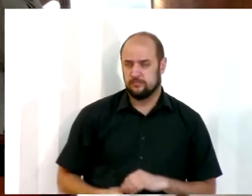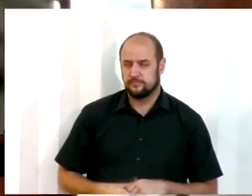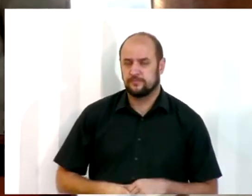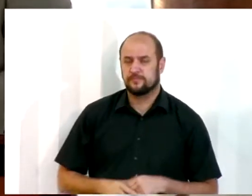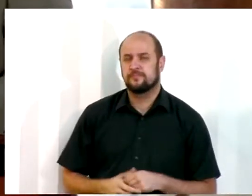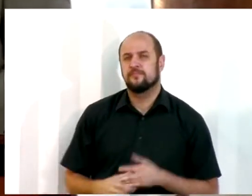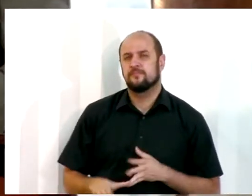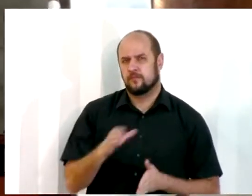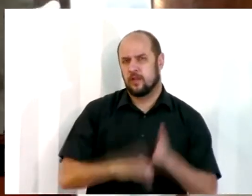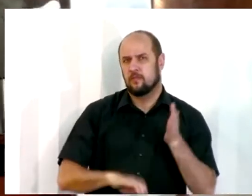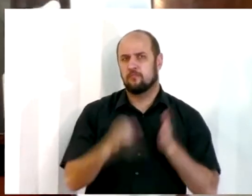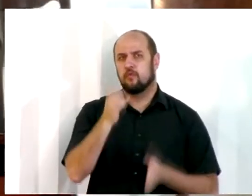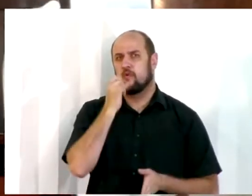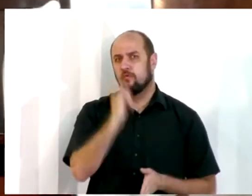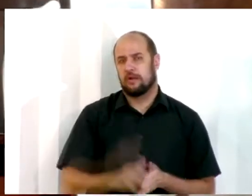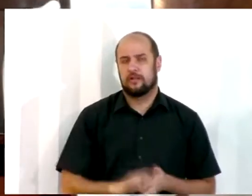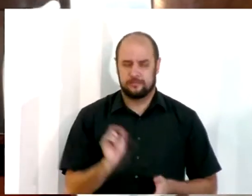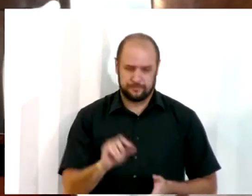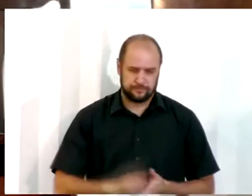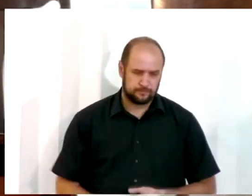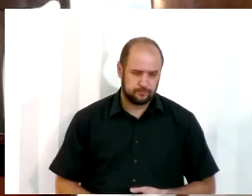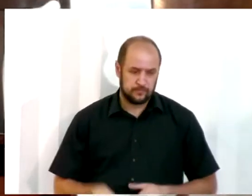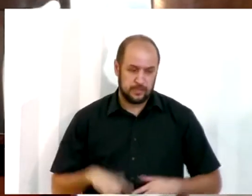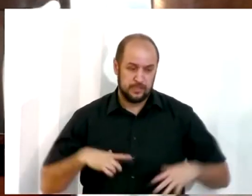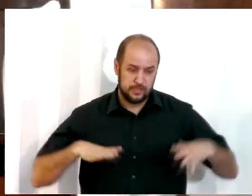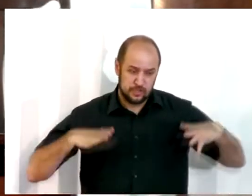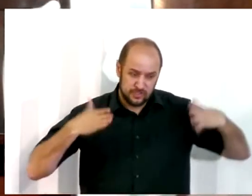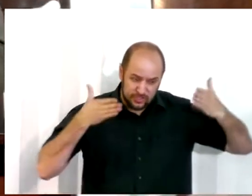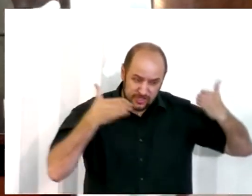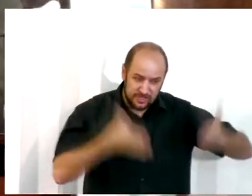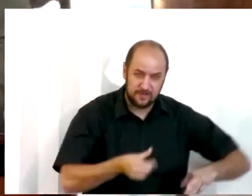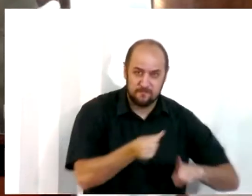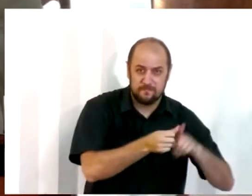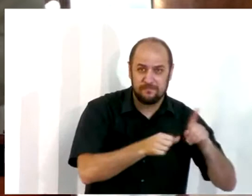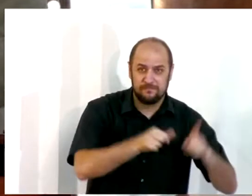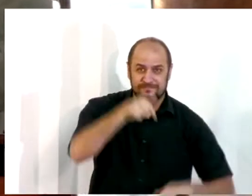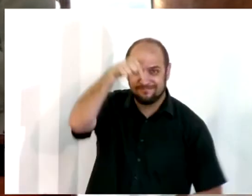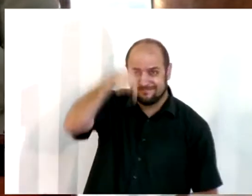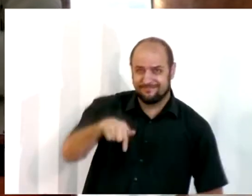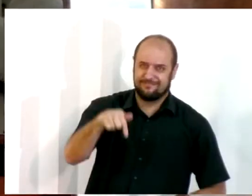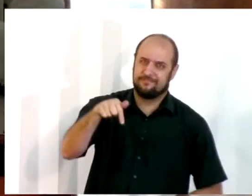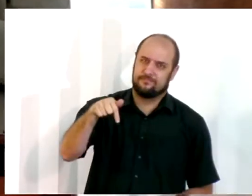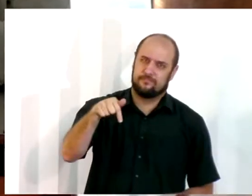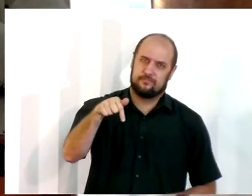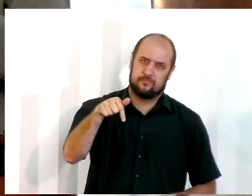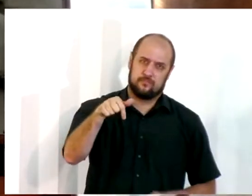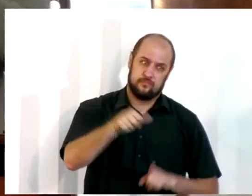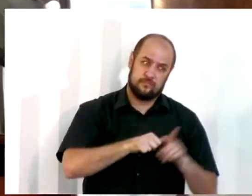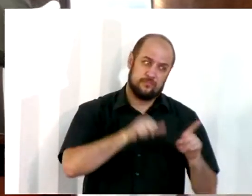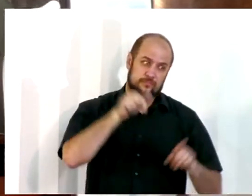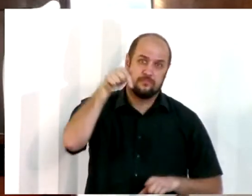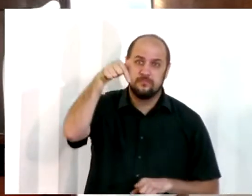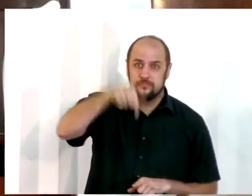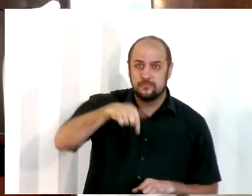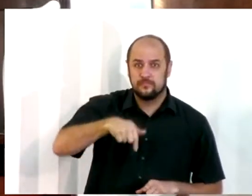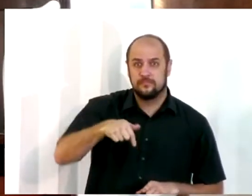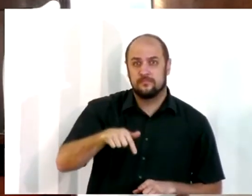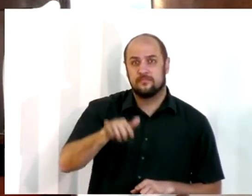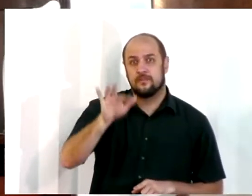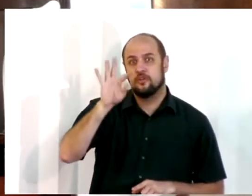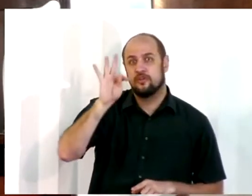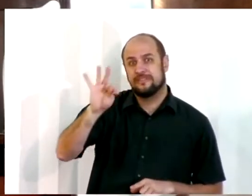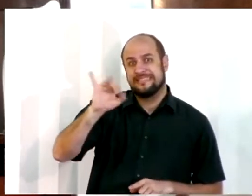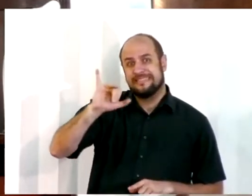capítulo 8, diz assim, em chegando o sétimo mês. Este mês é o Tisri. O Tisri, no